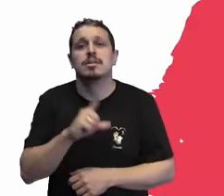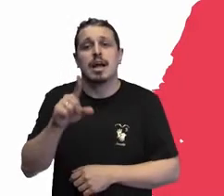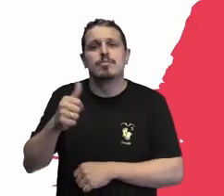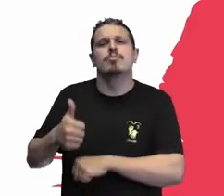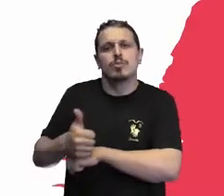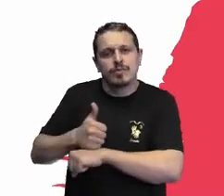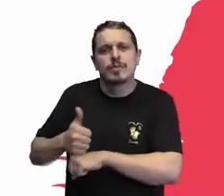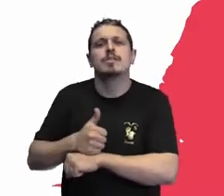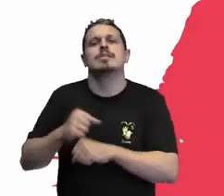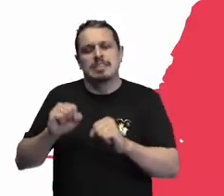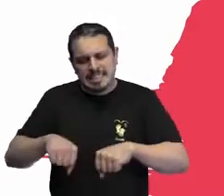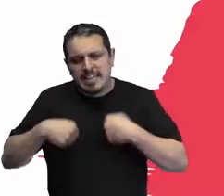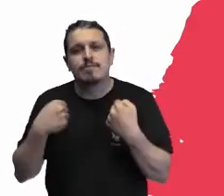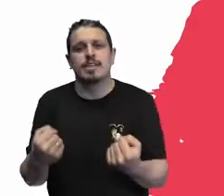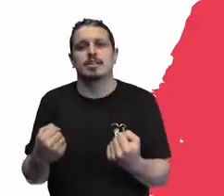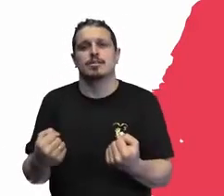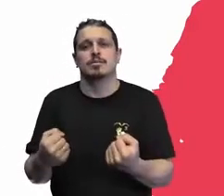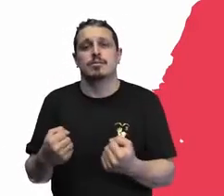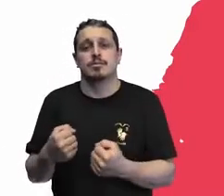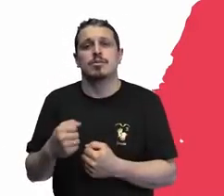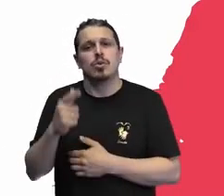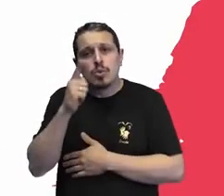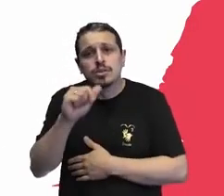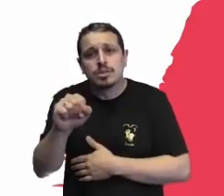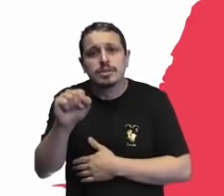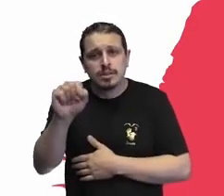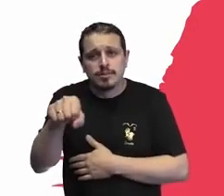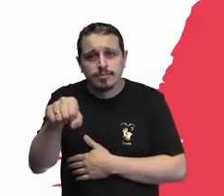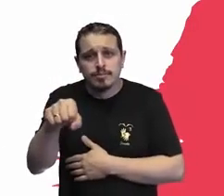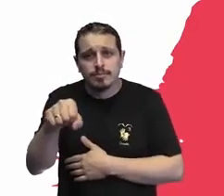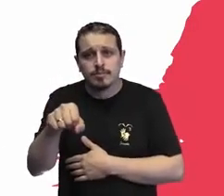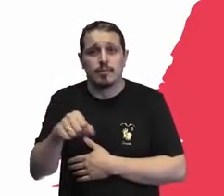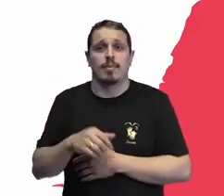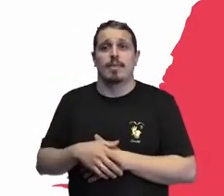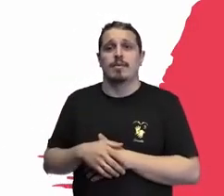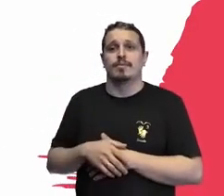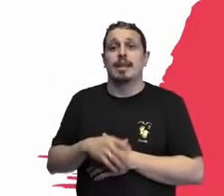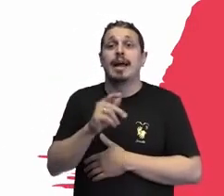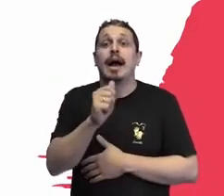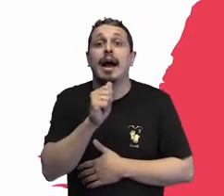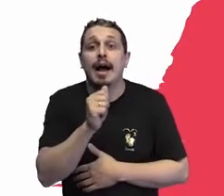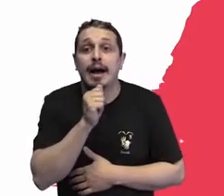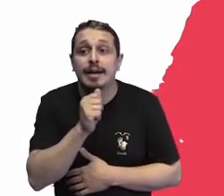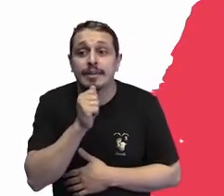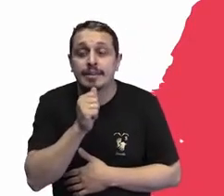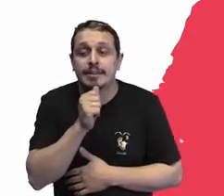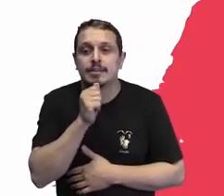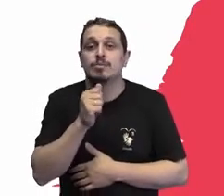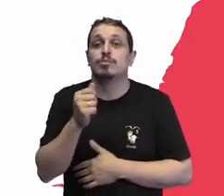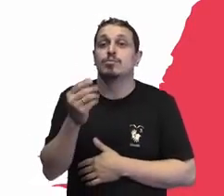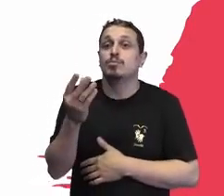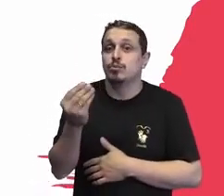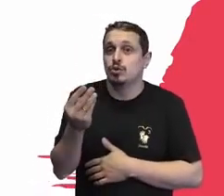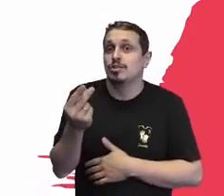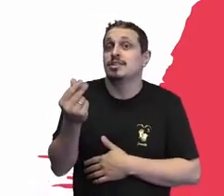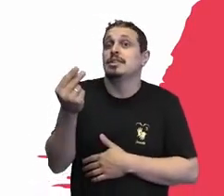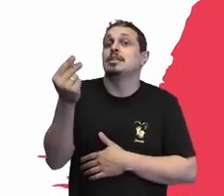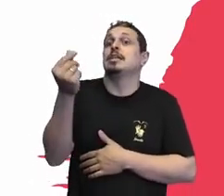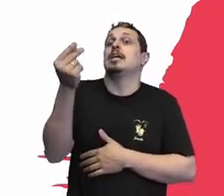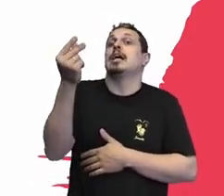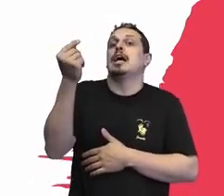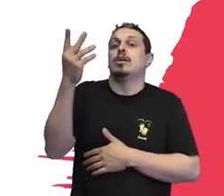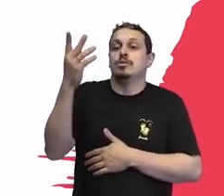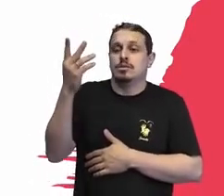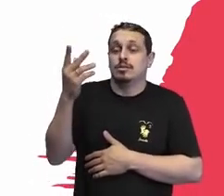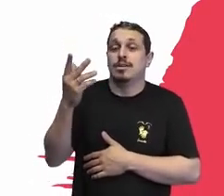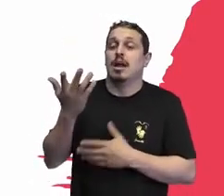dispostas a, nesse primeiro momento, ainda, infelizmente, financiar, e nós estamos, já vou deixar aqui a importância, porque